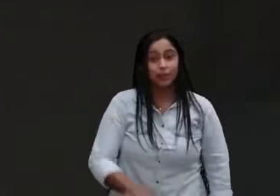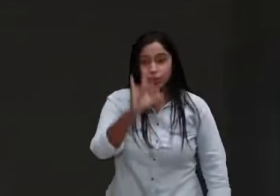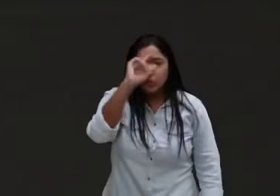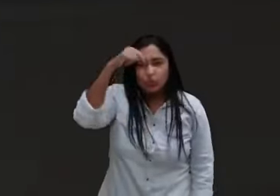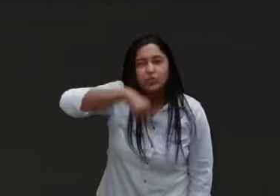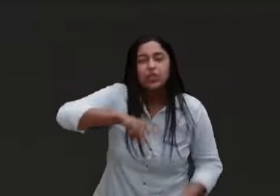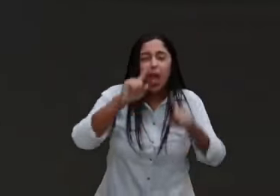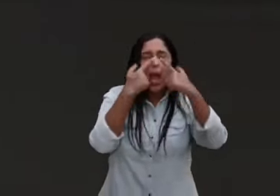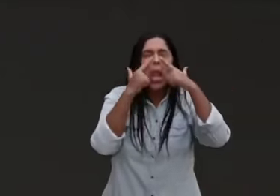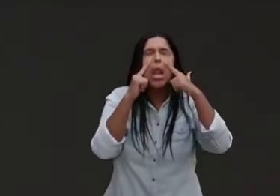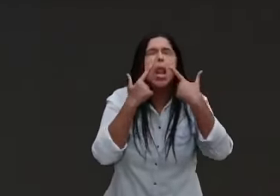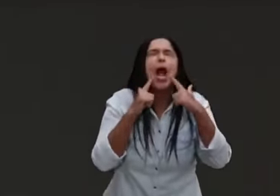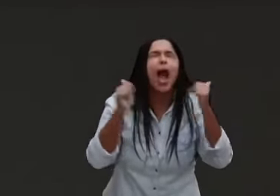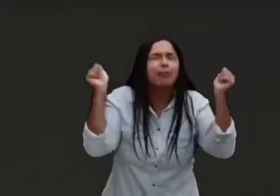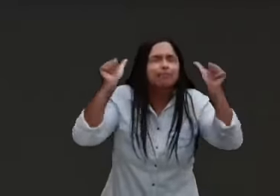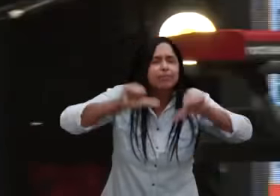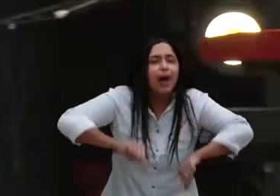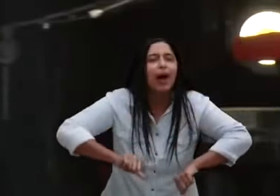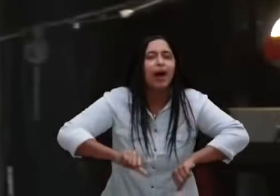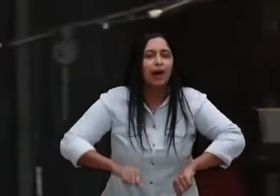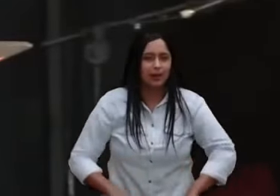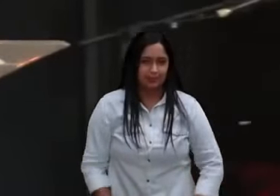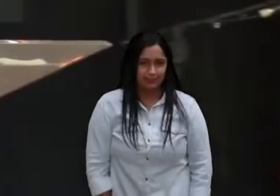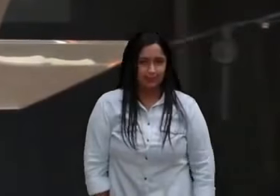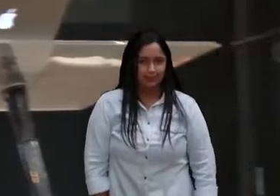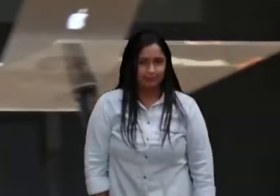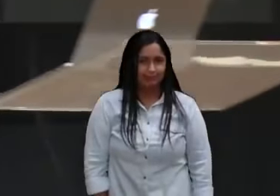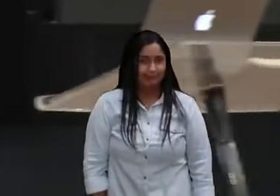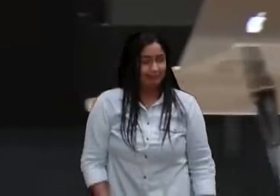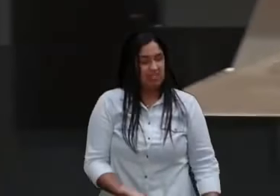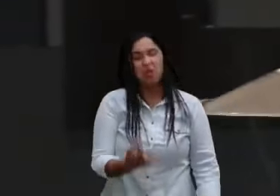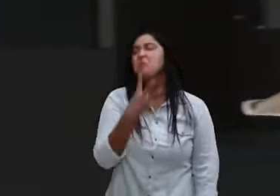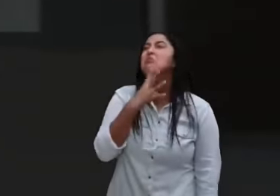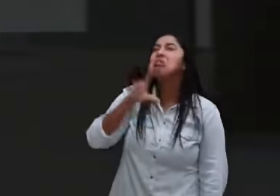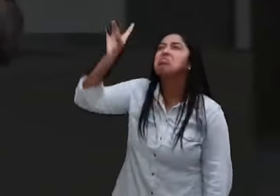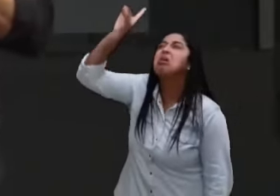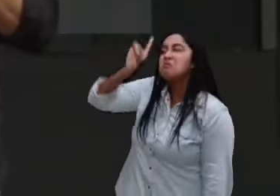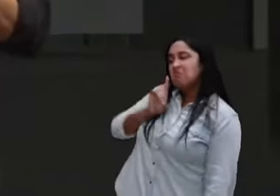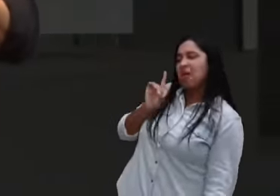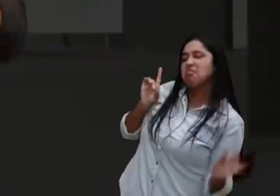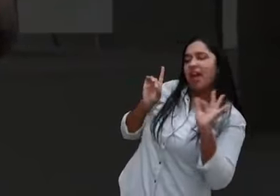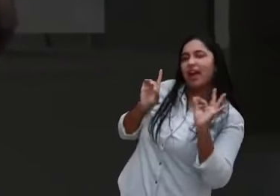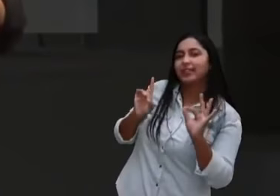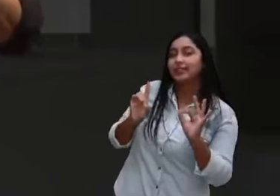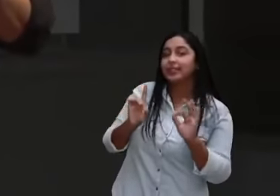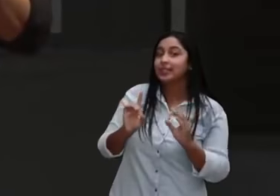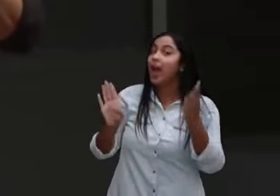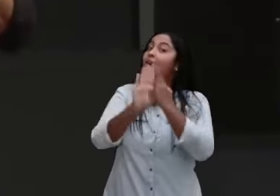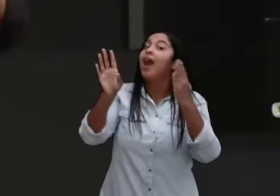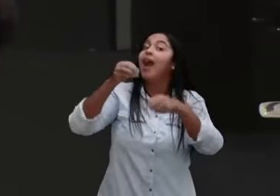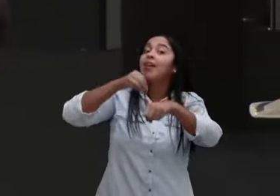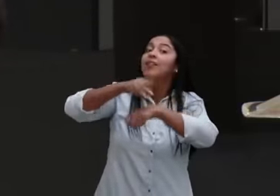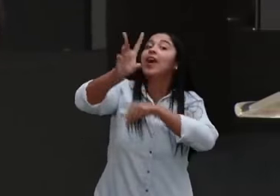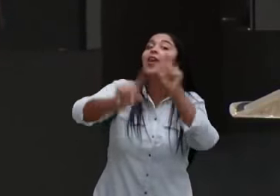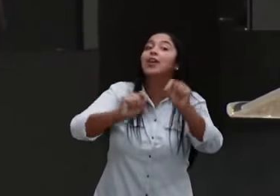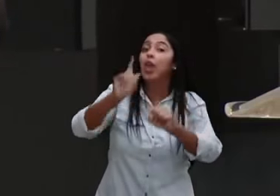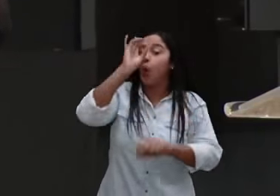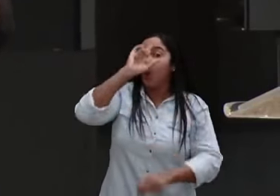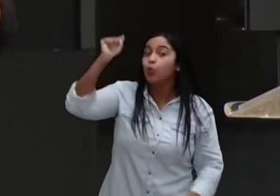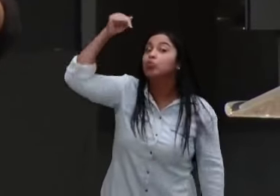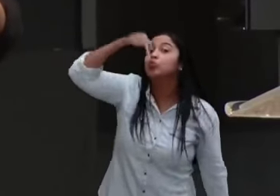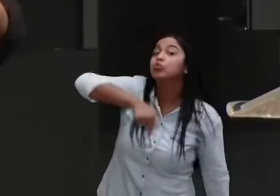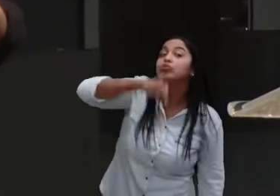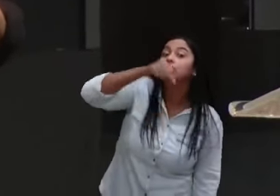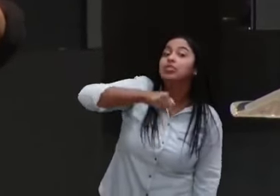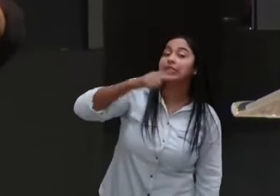e quero te falar uma coisa, às vezes, é no dia da lágrima, no dia da derrota, que Deus está mais